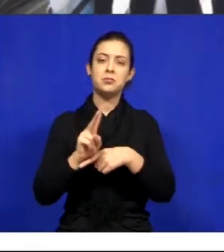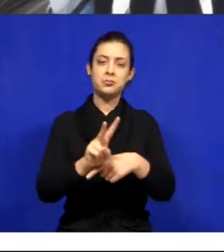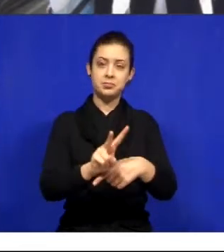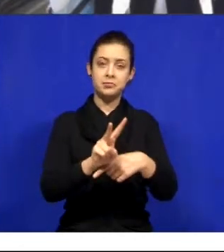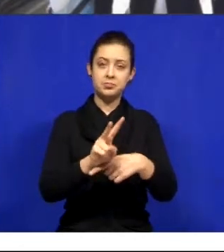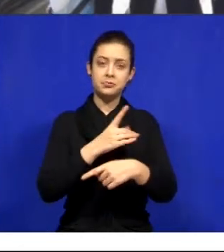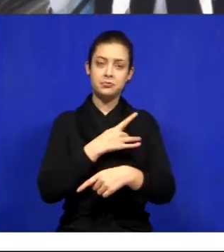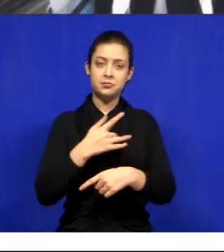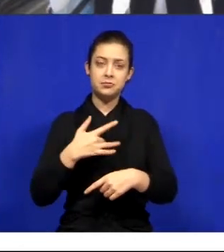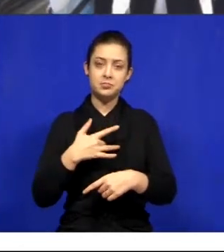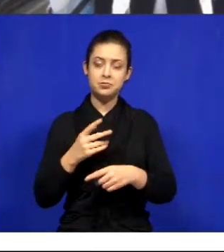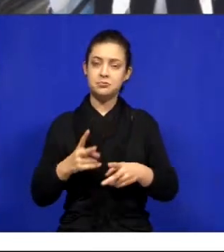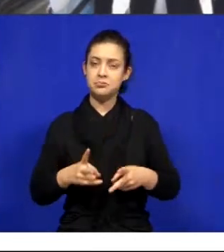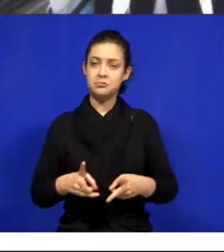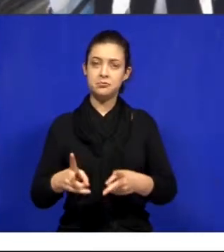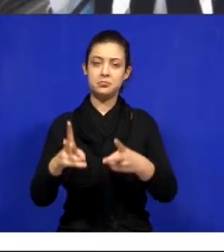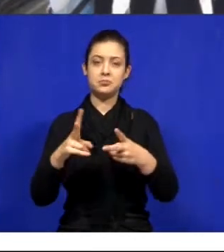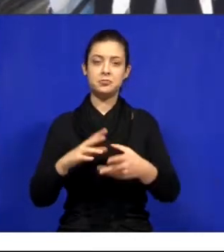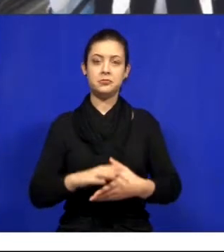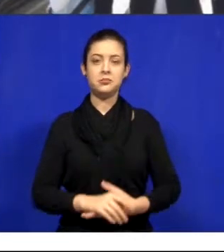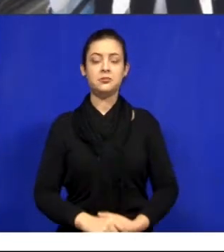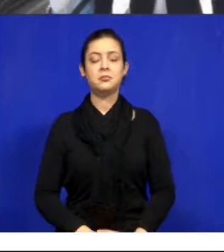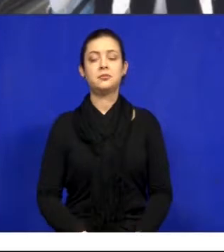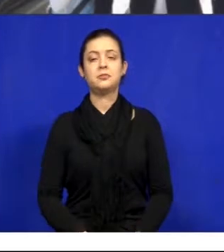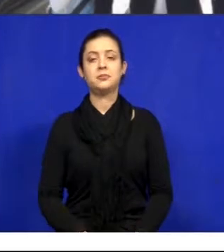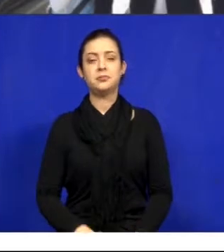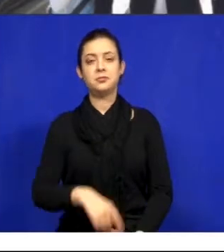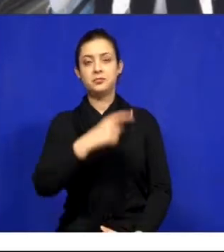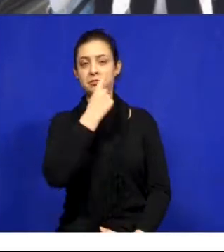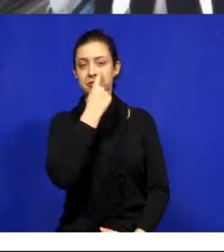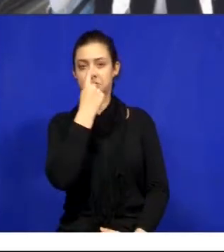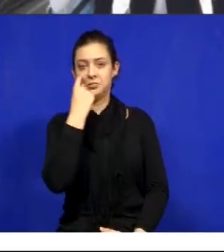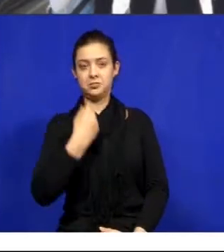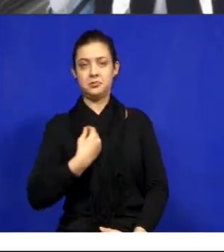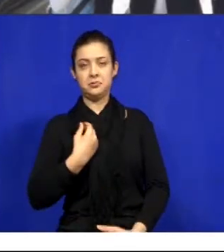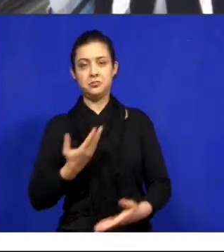a saúde para sempre aí no nosso bairro Parque Minha Lua.